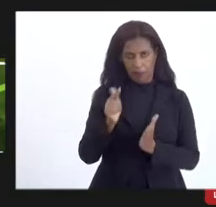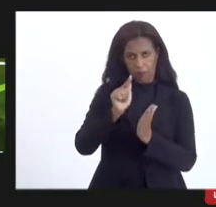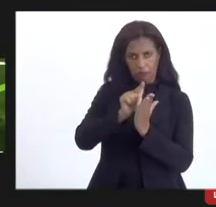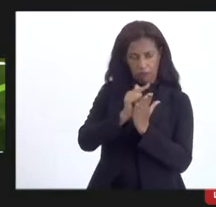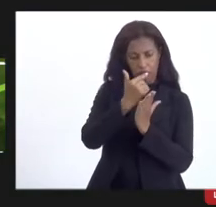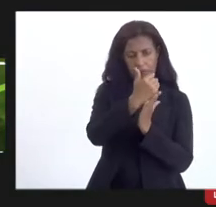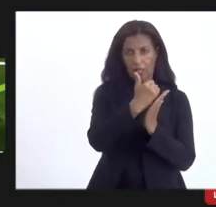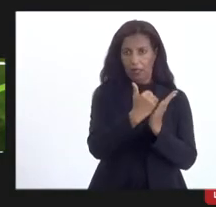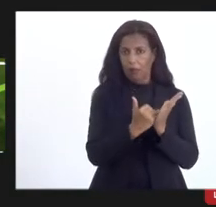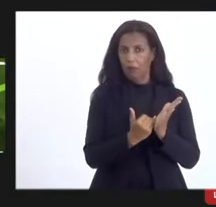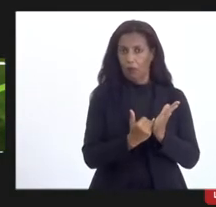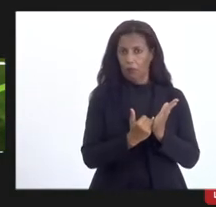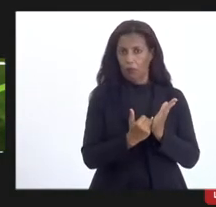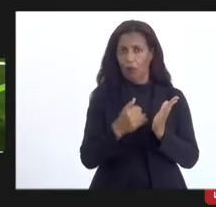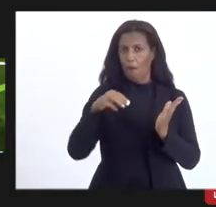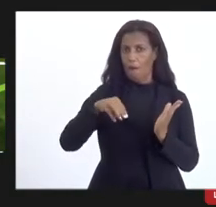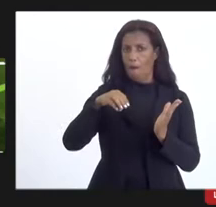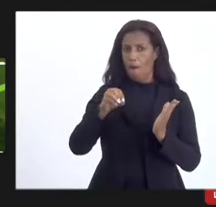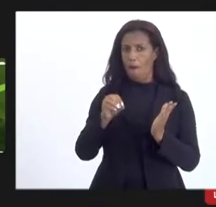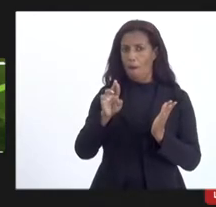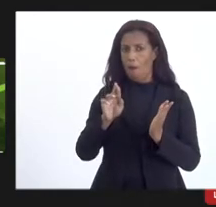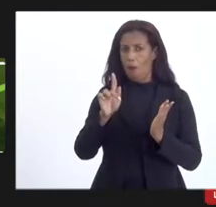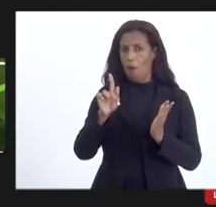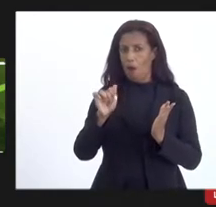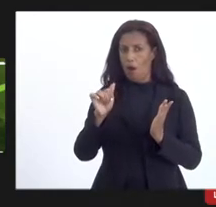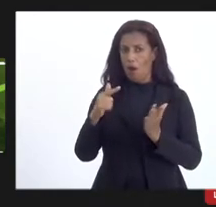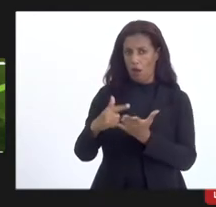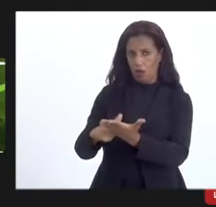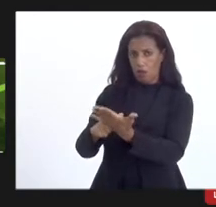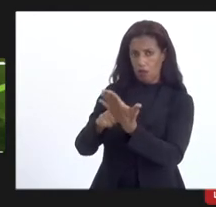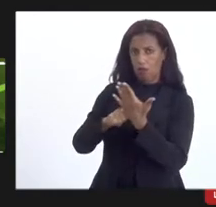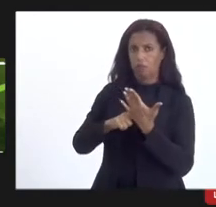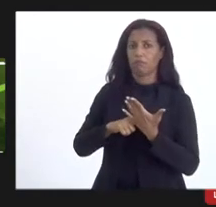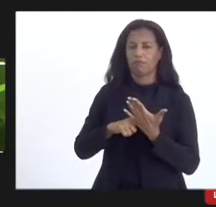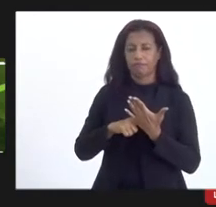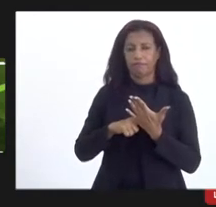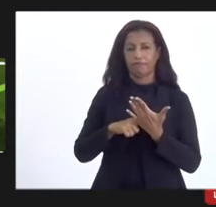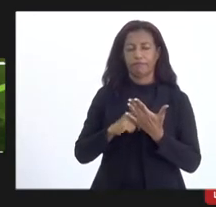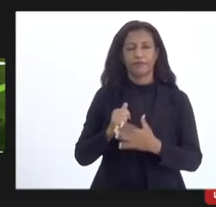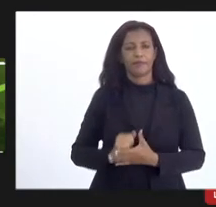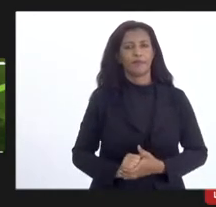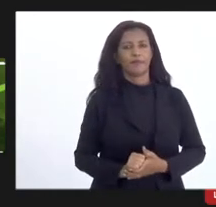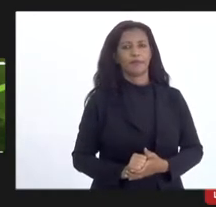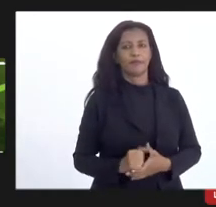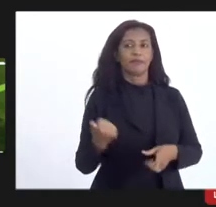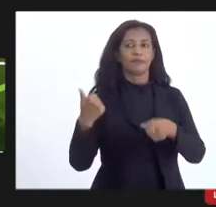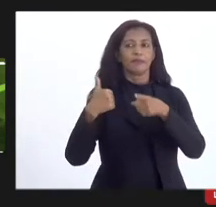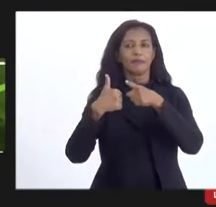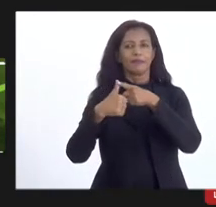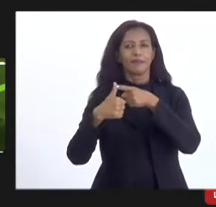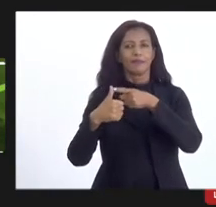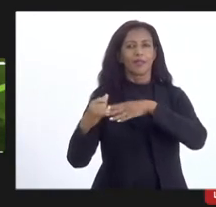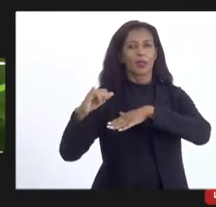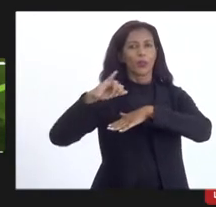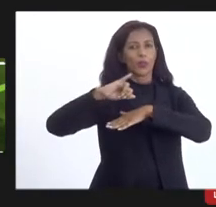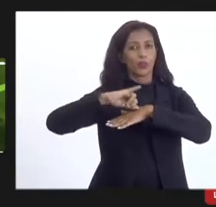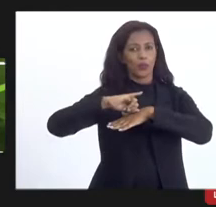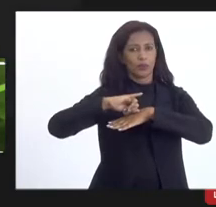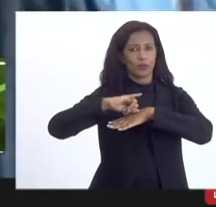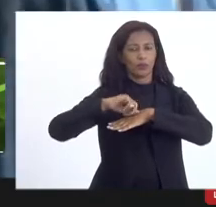ordem que a Morgana me apresentou, a primeira exposição